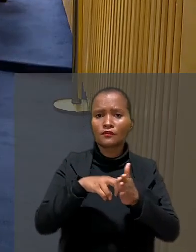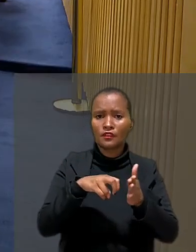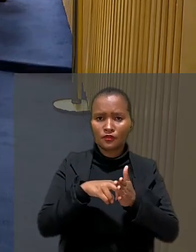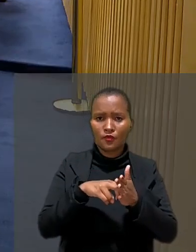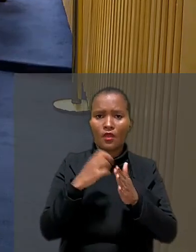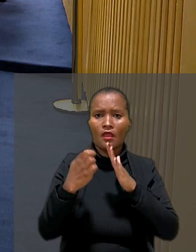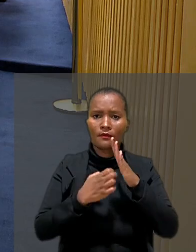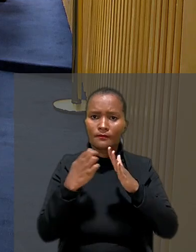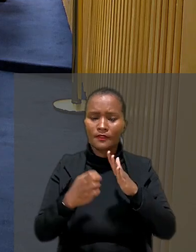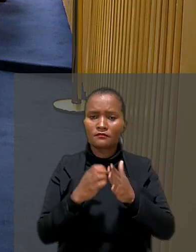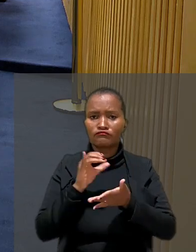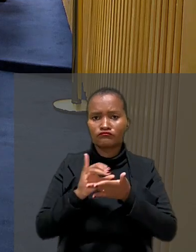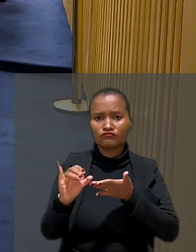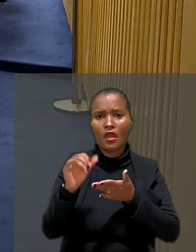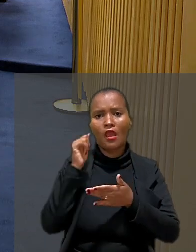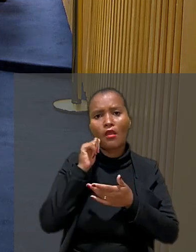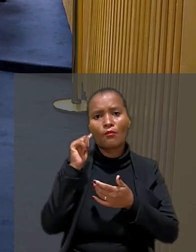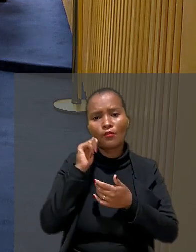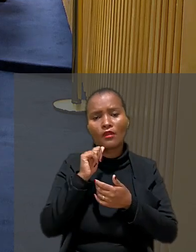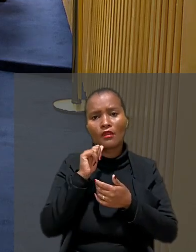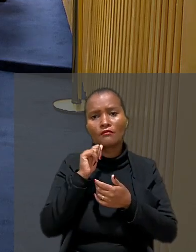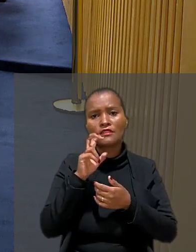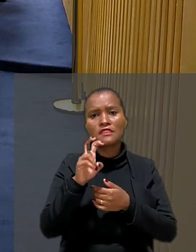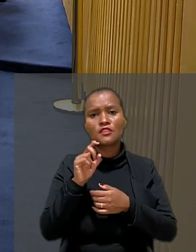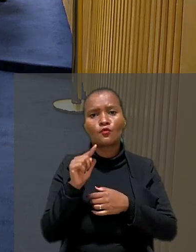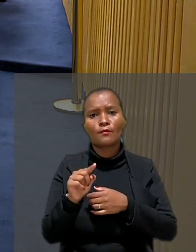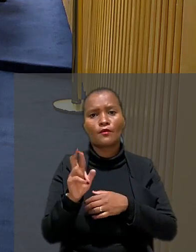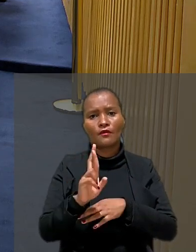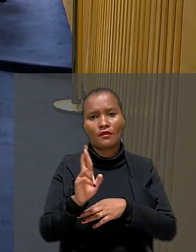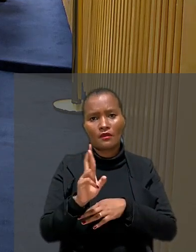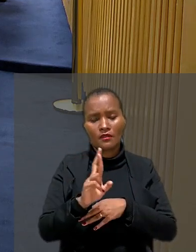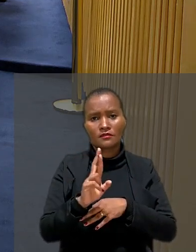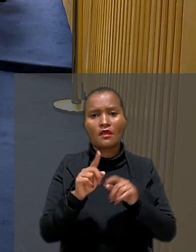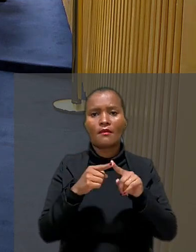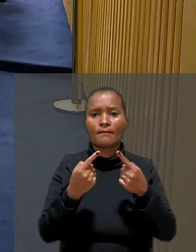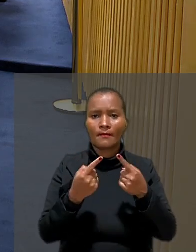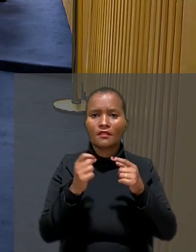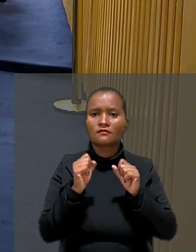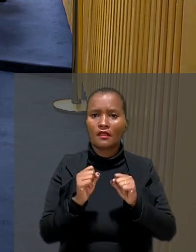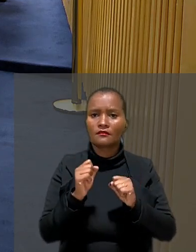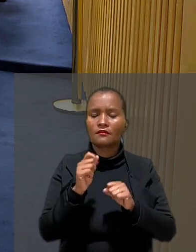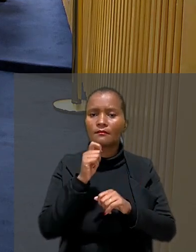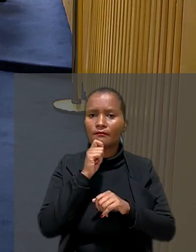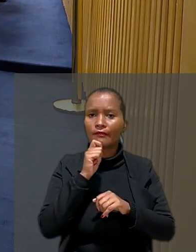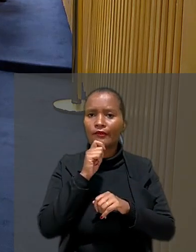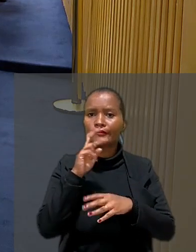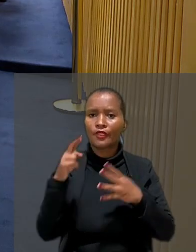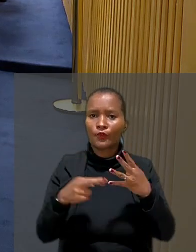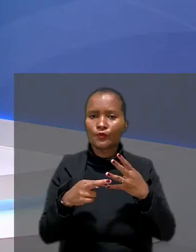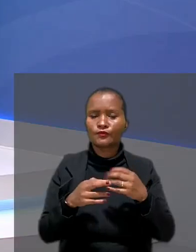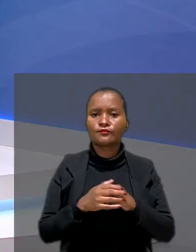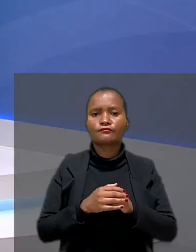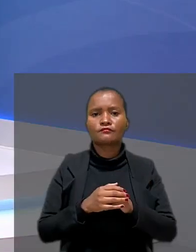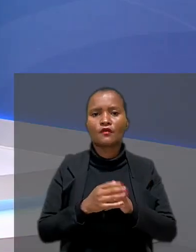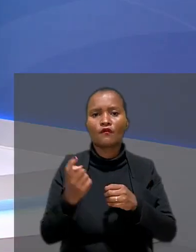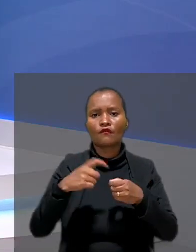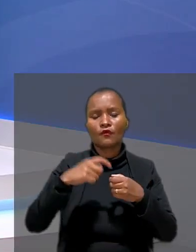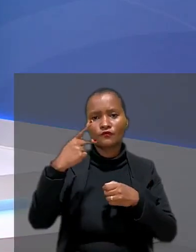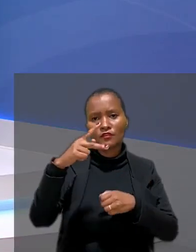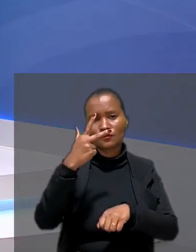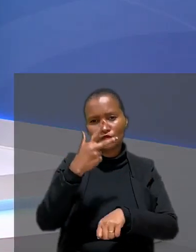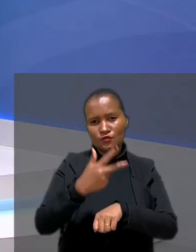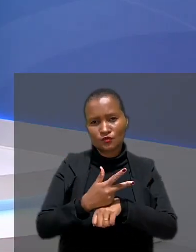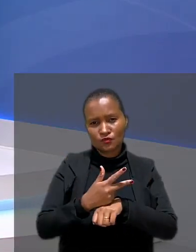relator e condenou a Costa Cruzeiros a indenizar a camareira em R 5 mil. Mas ainda cabe recurso. Anderson,